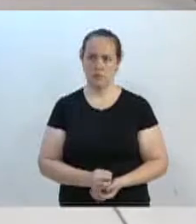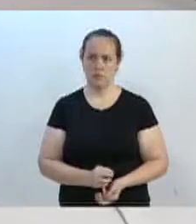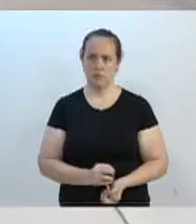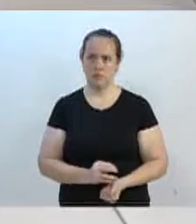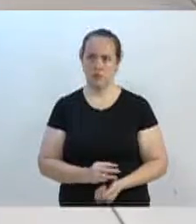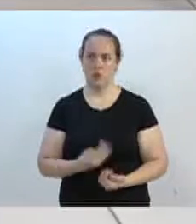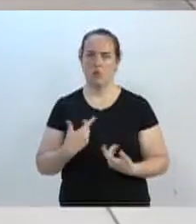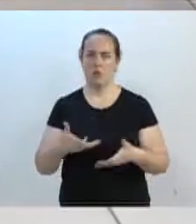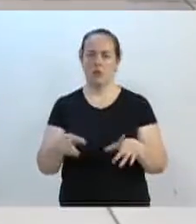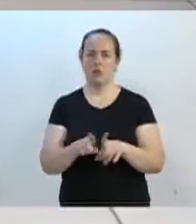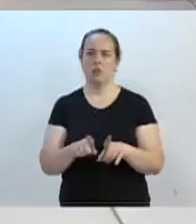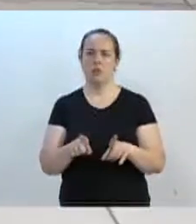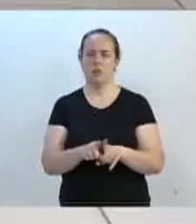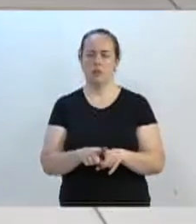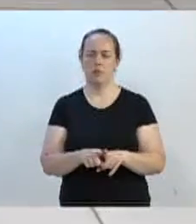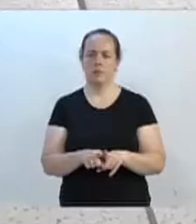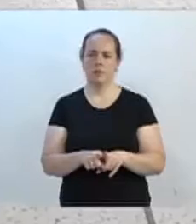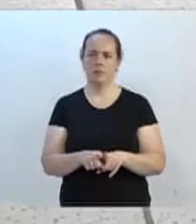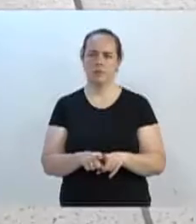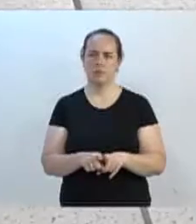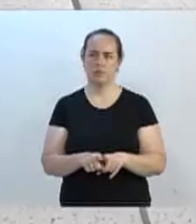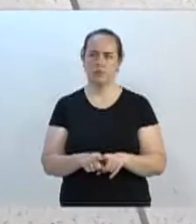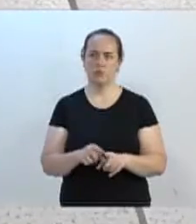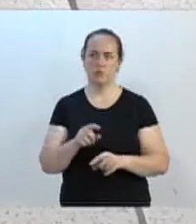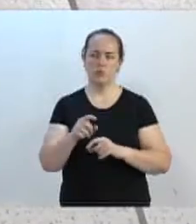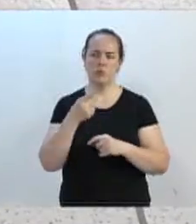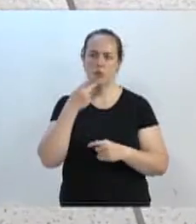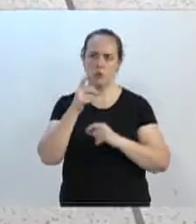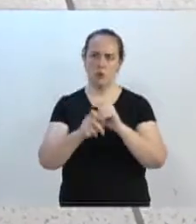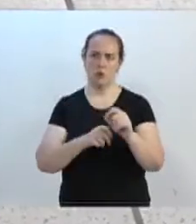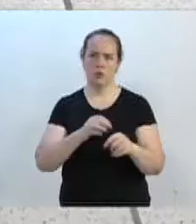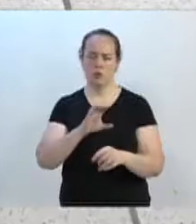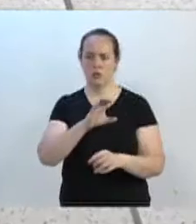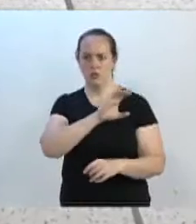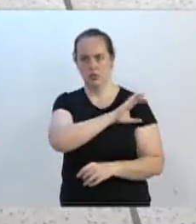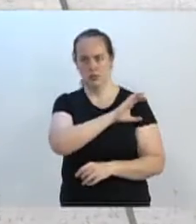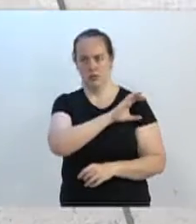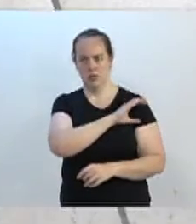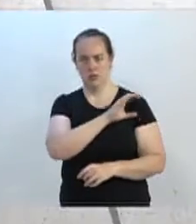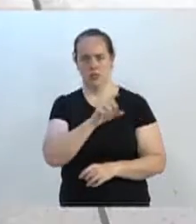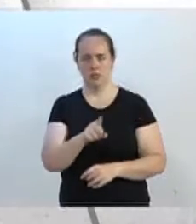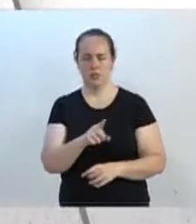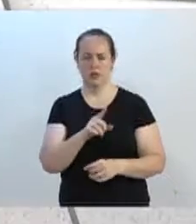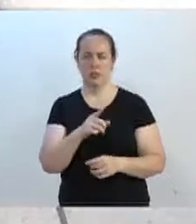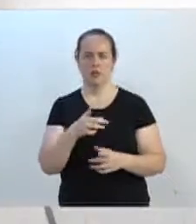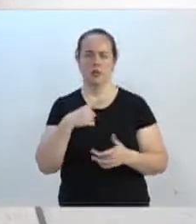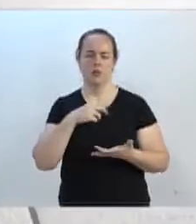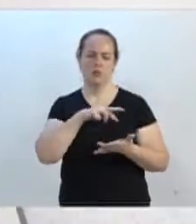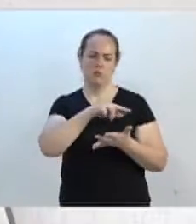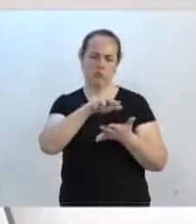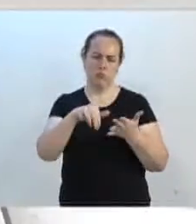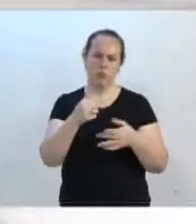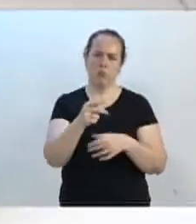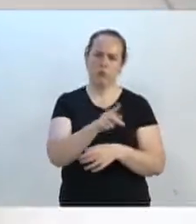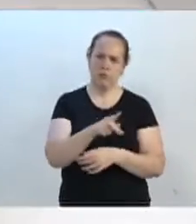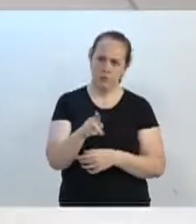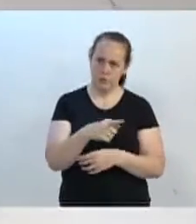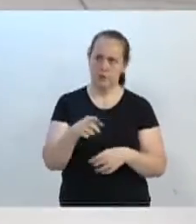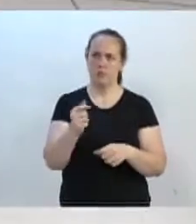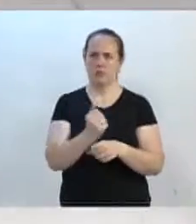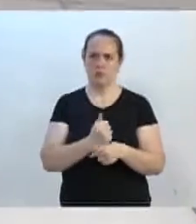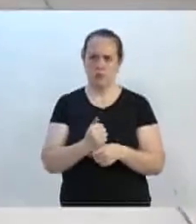Quero também dizer, senhores, que nesse CI era um rebelo, tantas professoras como os funcionários,